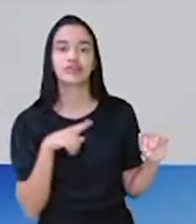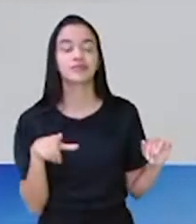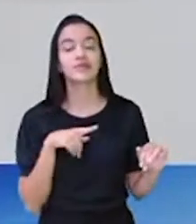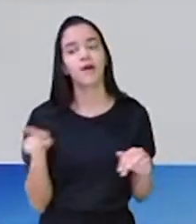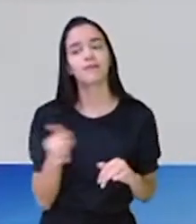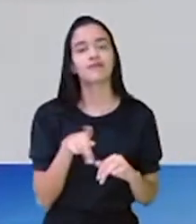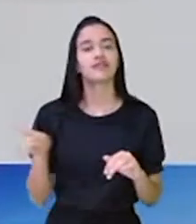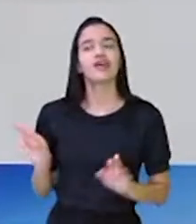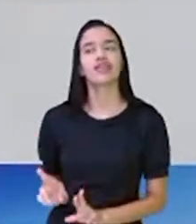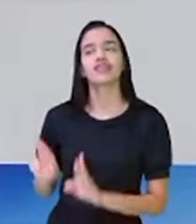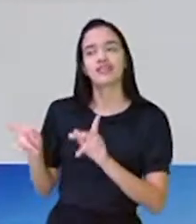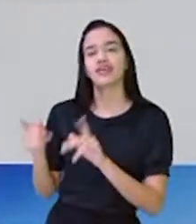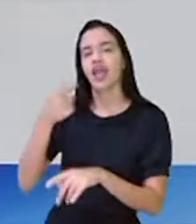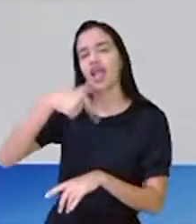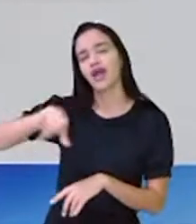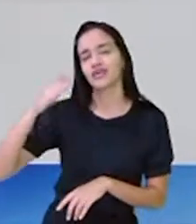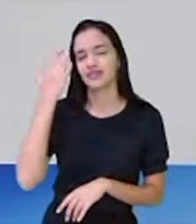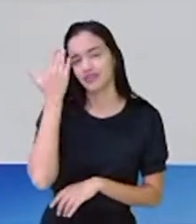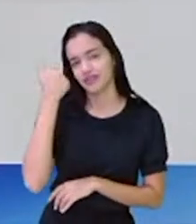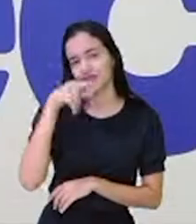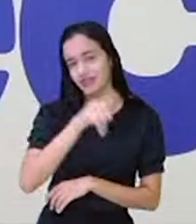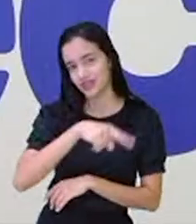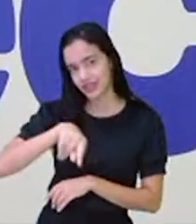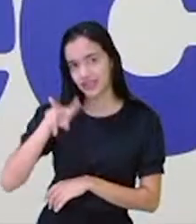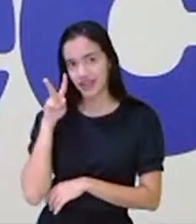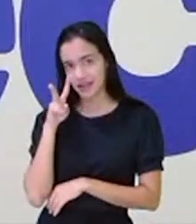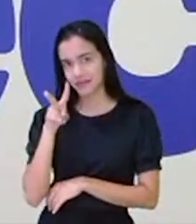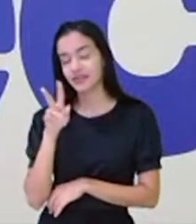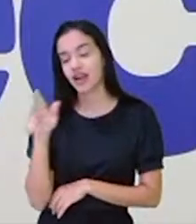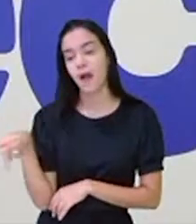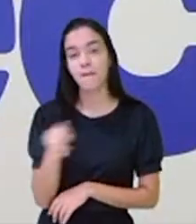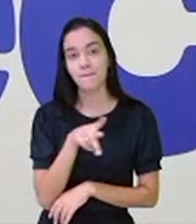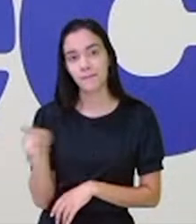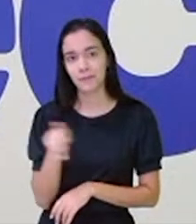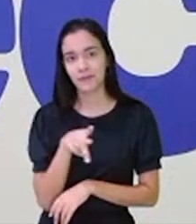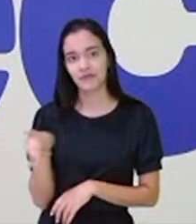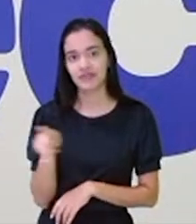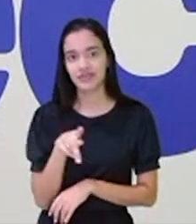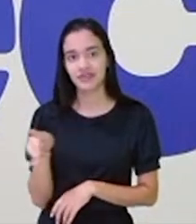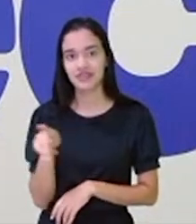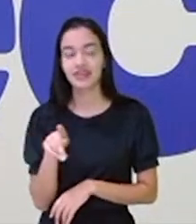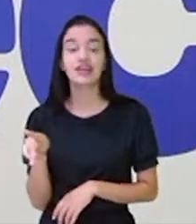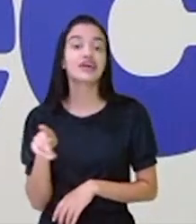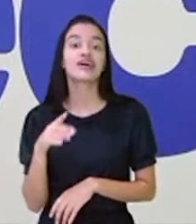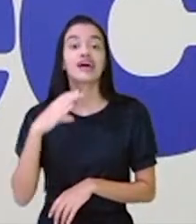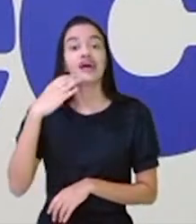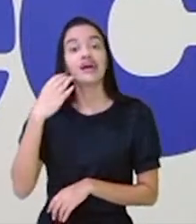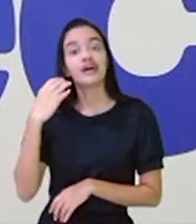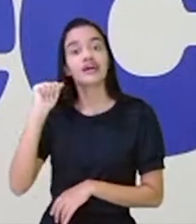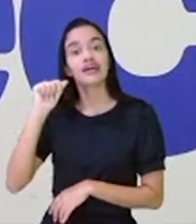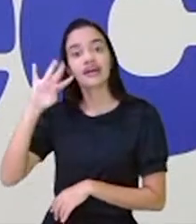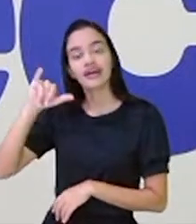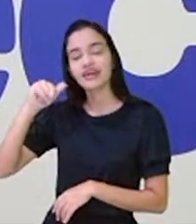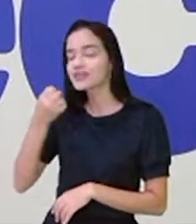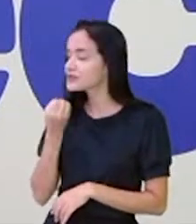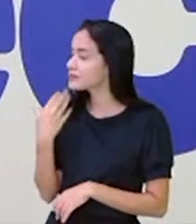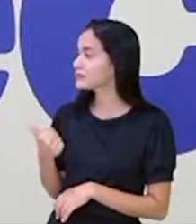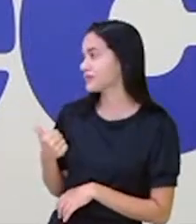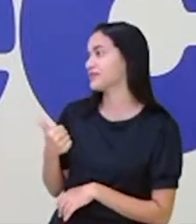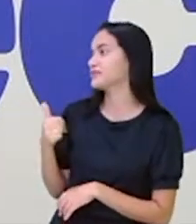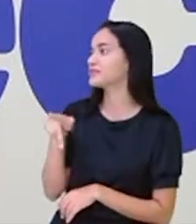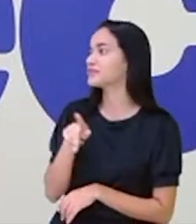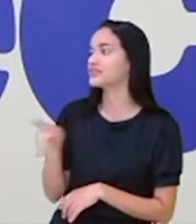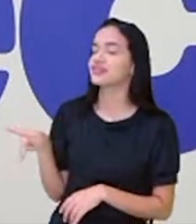diferente. Eu acho que vocês já viram, né? Vocês já viram essa professora? A professora Cátia. Tudo bem com você,